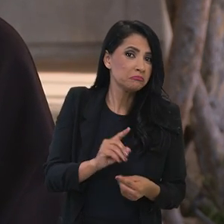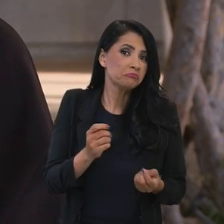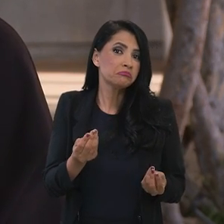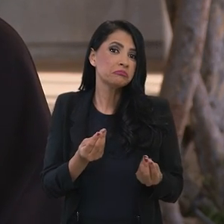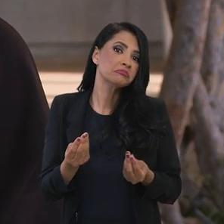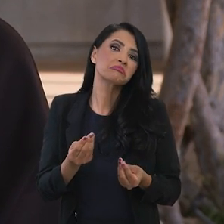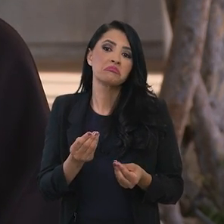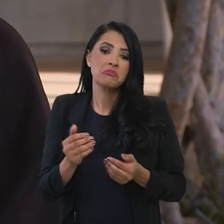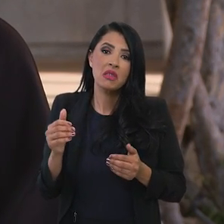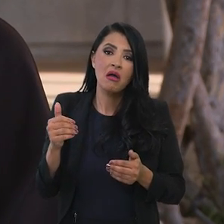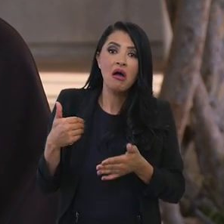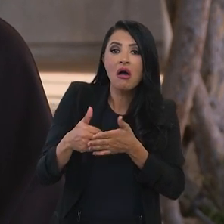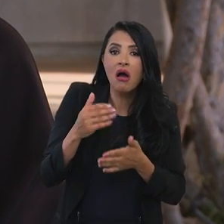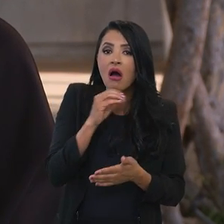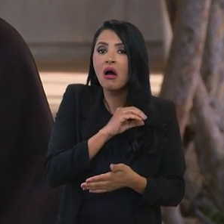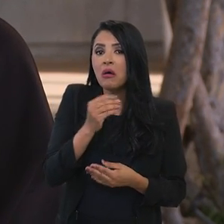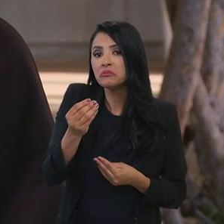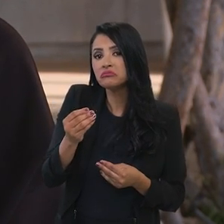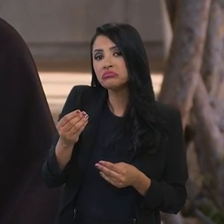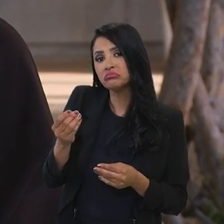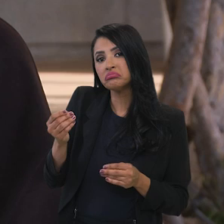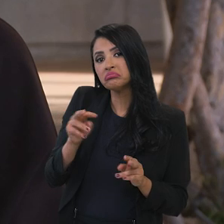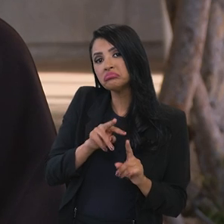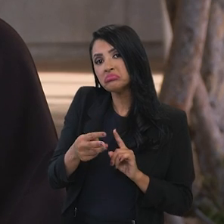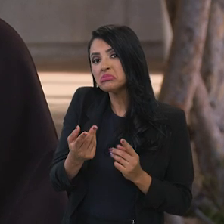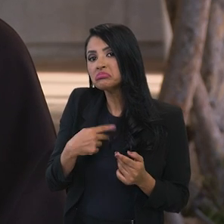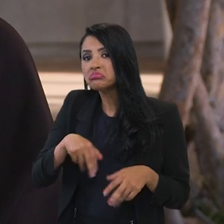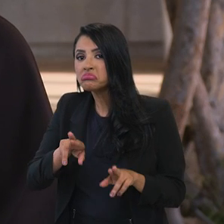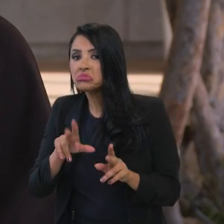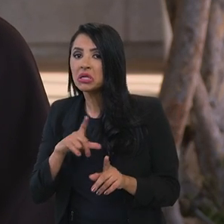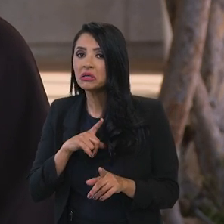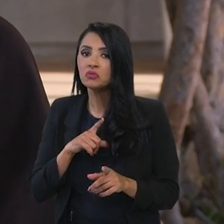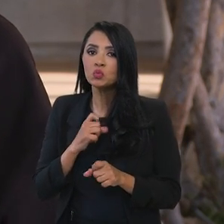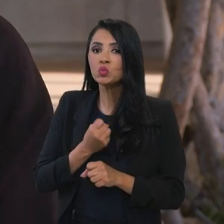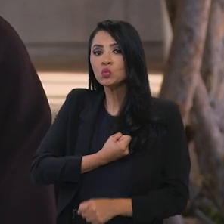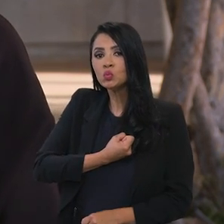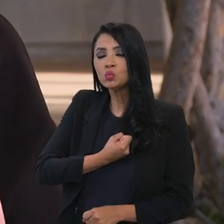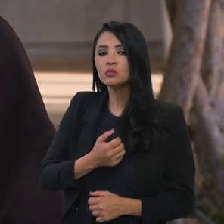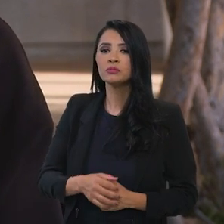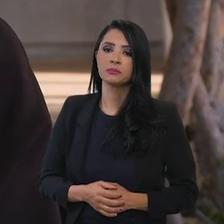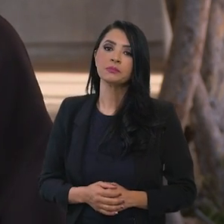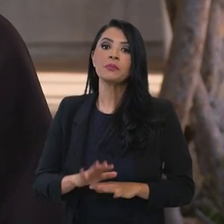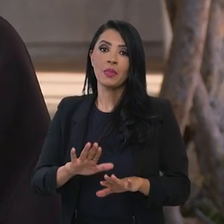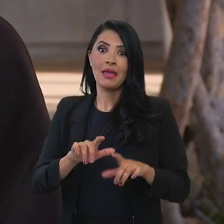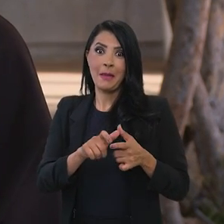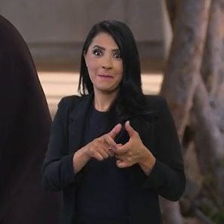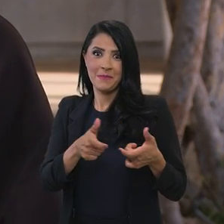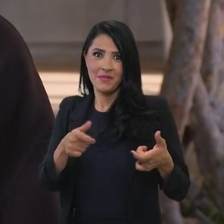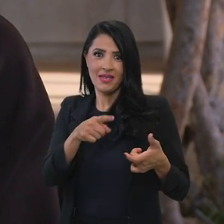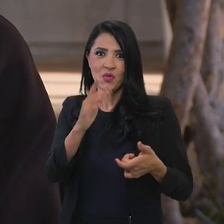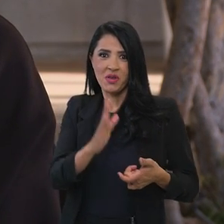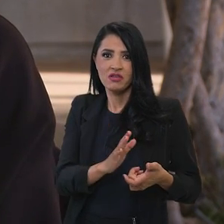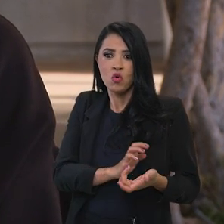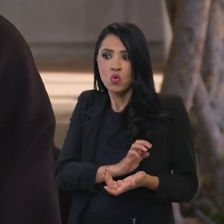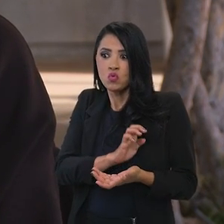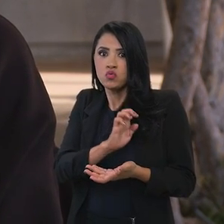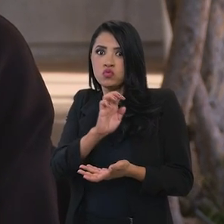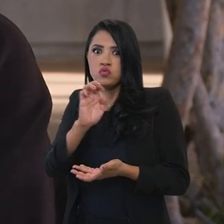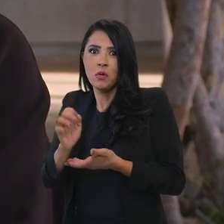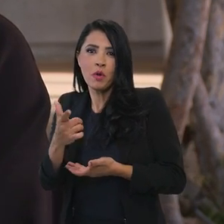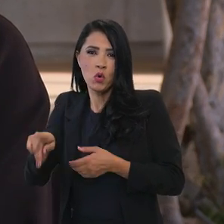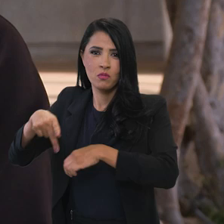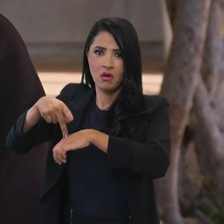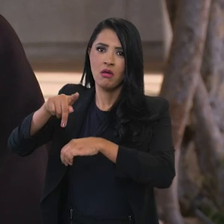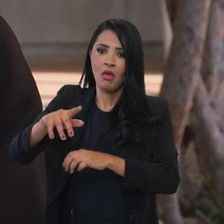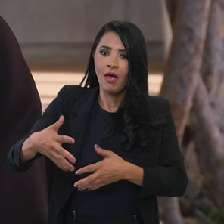nos move, é uma meta que realmente nos desafia. A retomada do diálogo com parceiros importantes faz parte desse